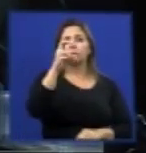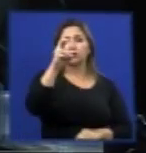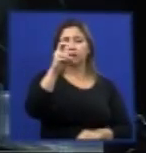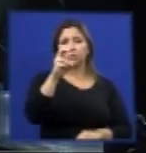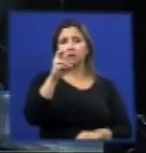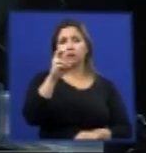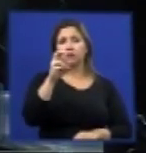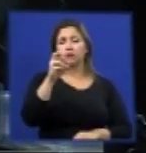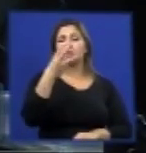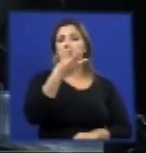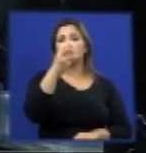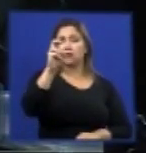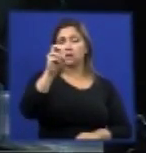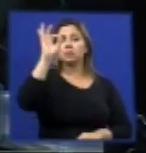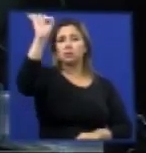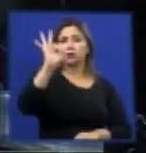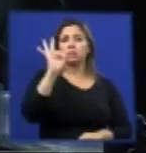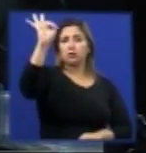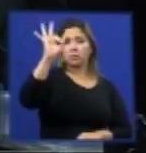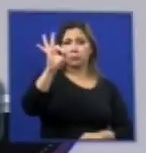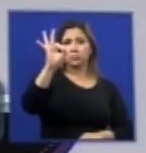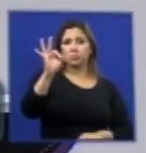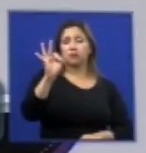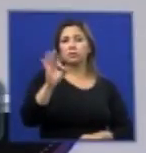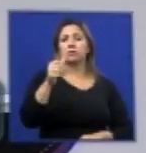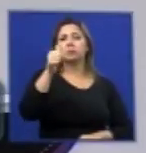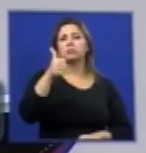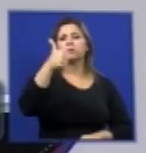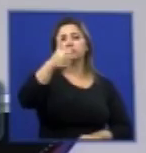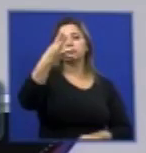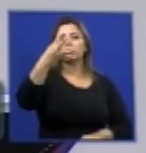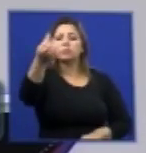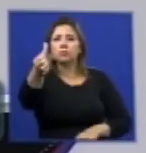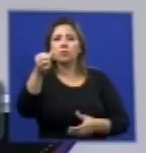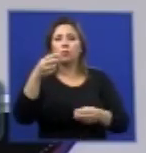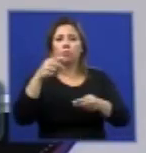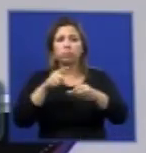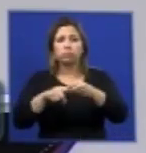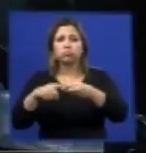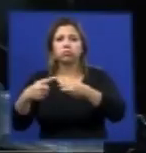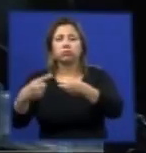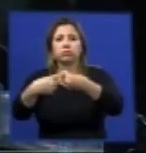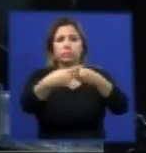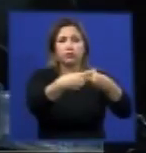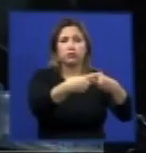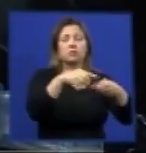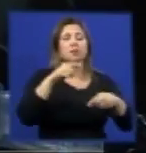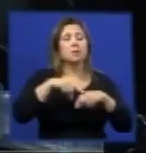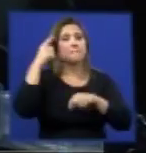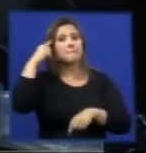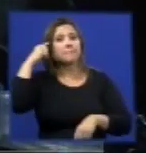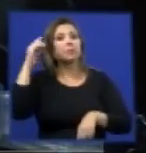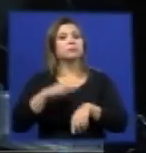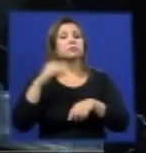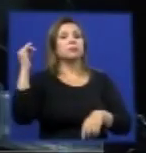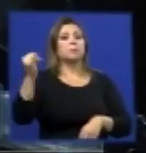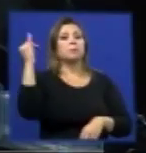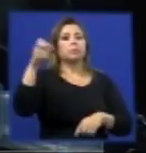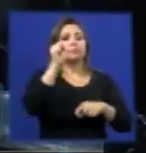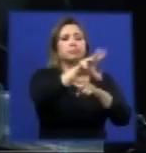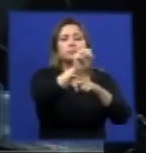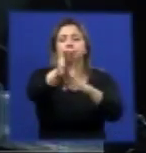35% de uma população de 146 municípios que são considerados mais importantes para a transmissão de dengue